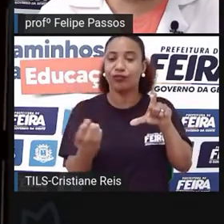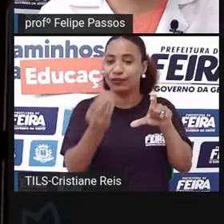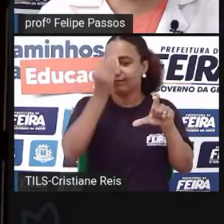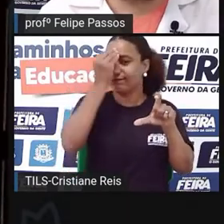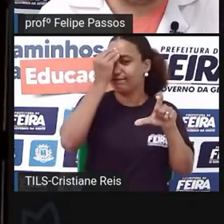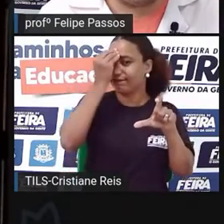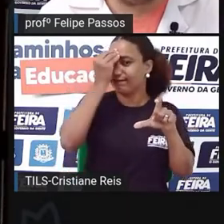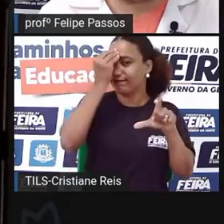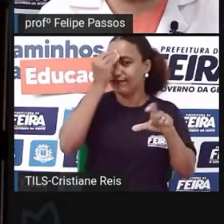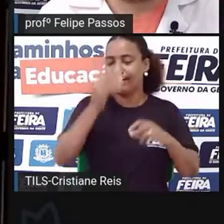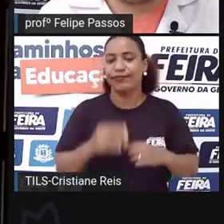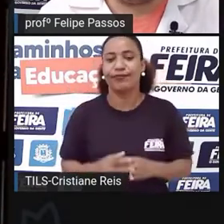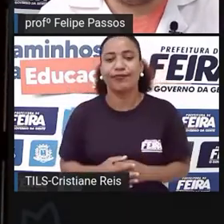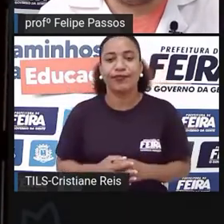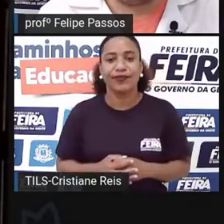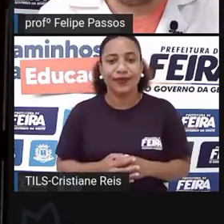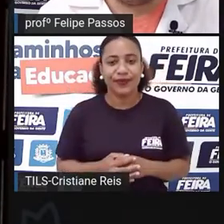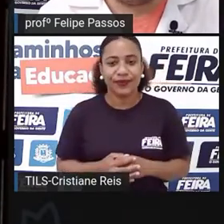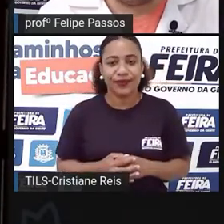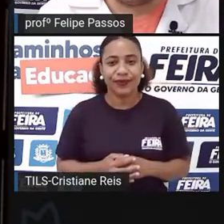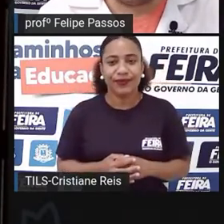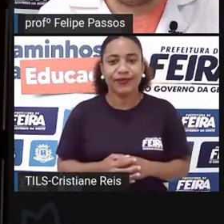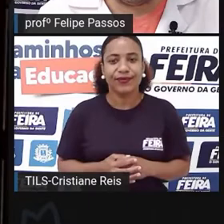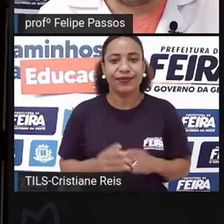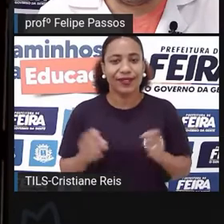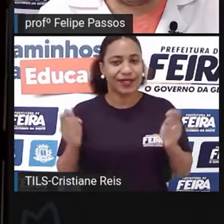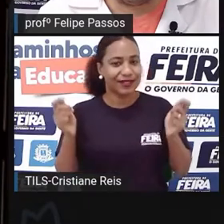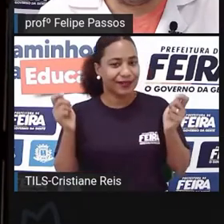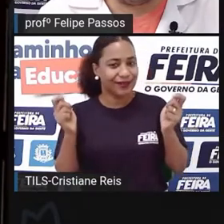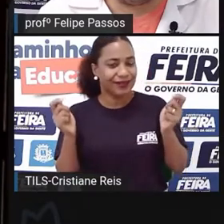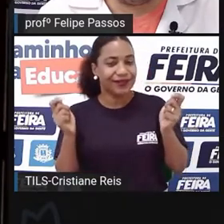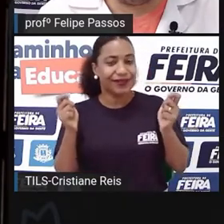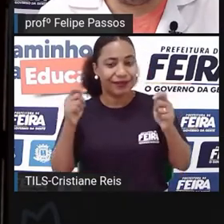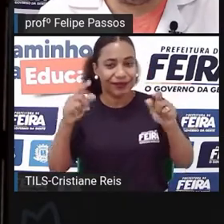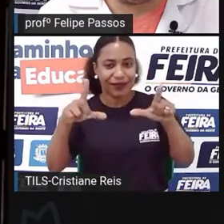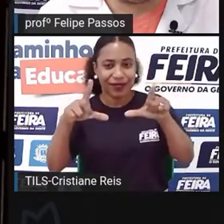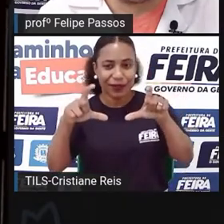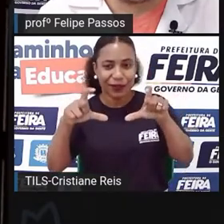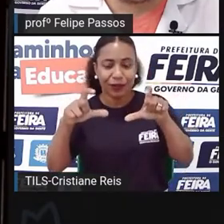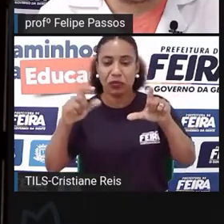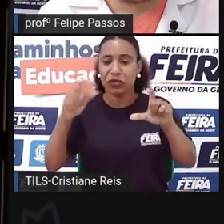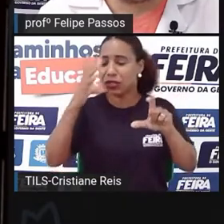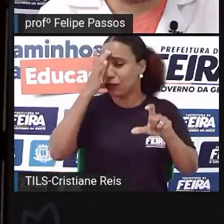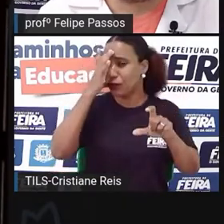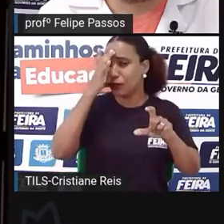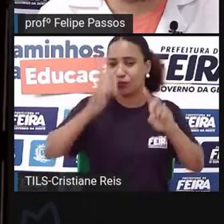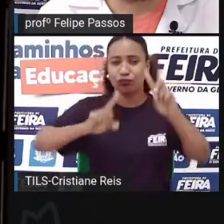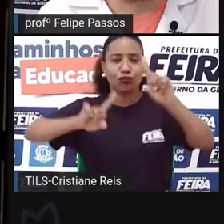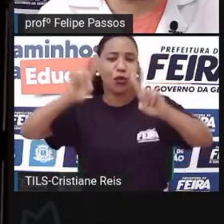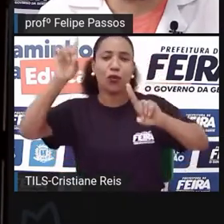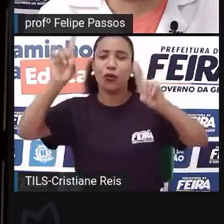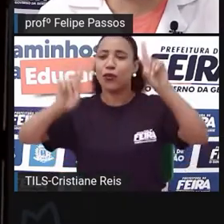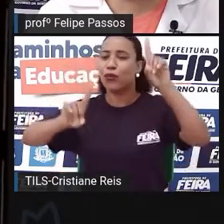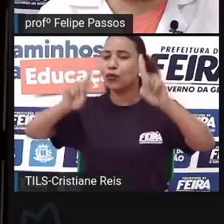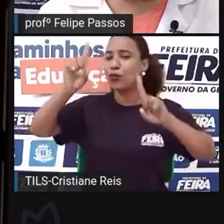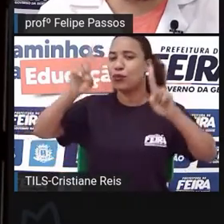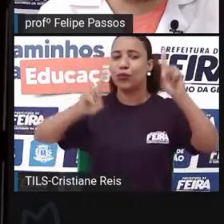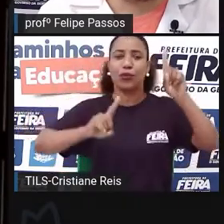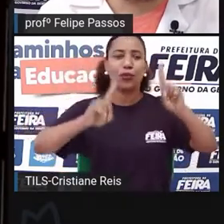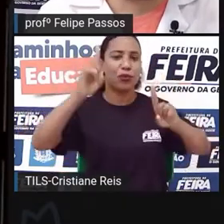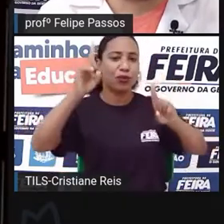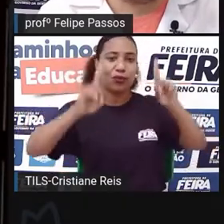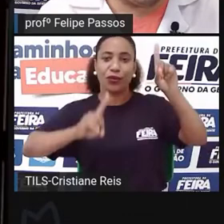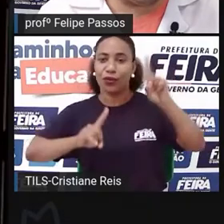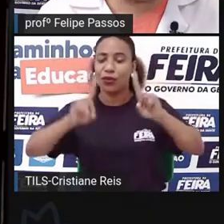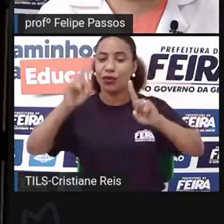Então, assim, a cena podia estar acontecendo uma micareta, mas você focou só no beijo